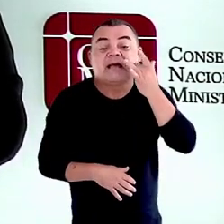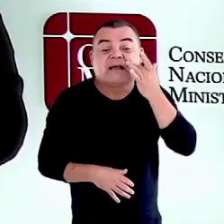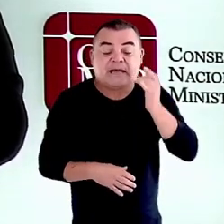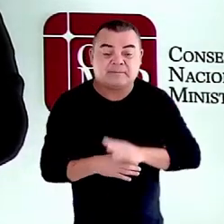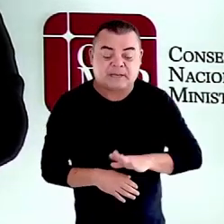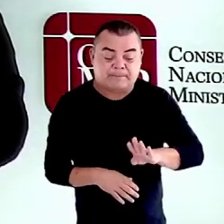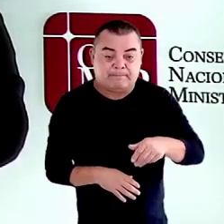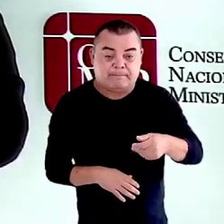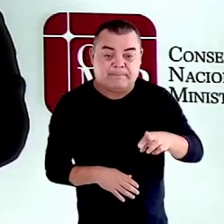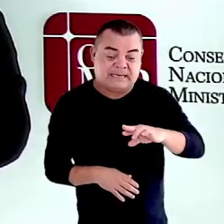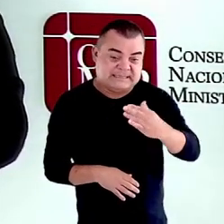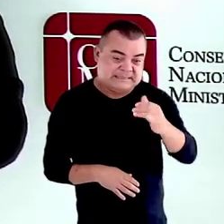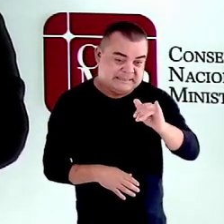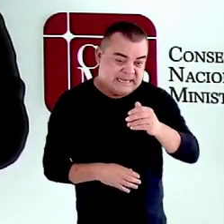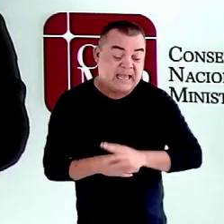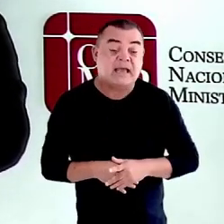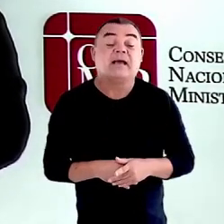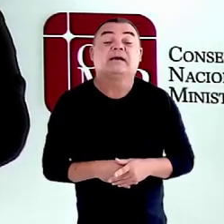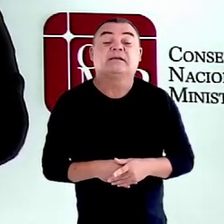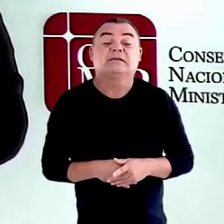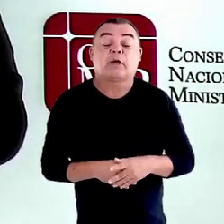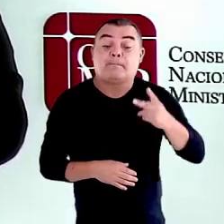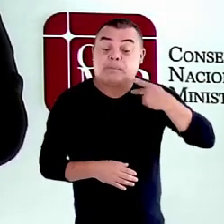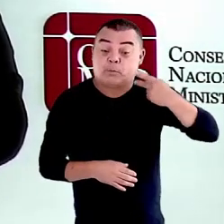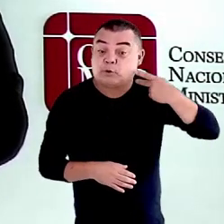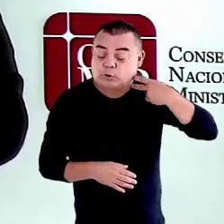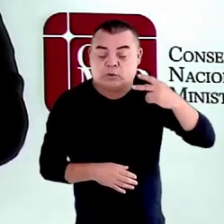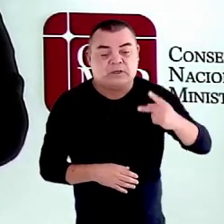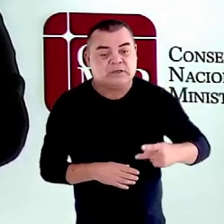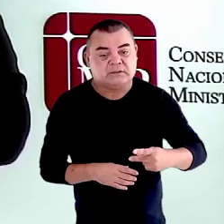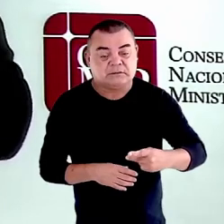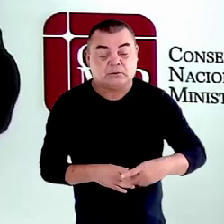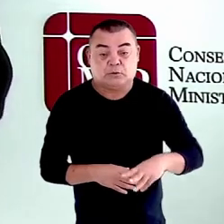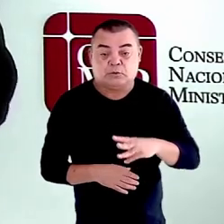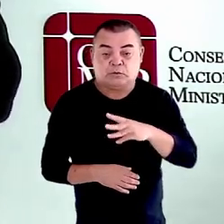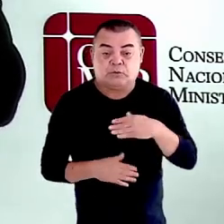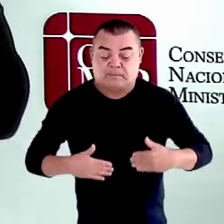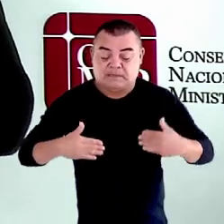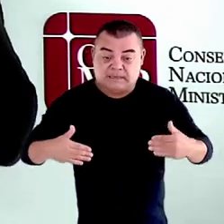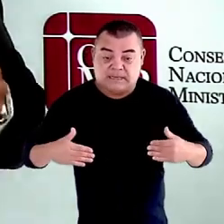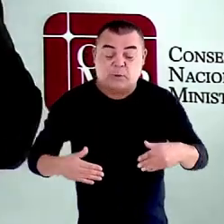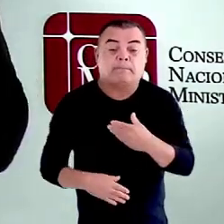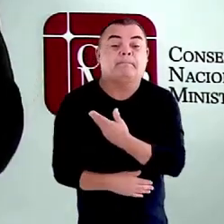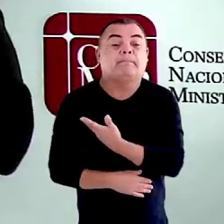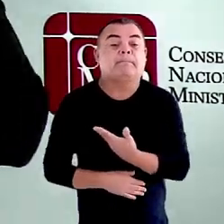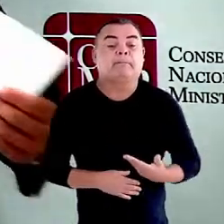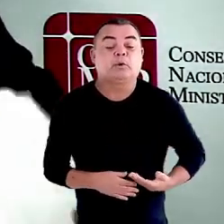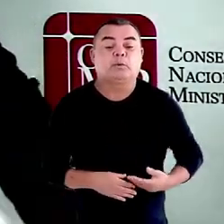Márcia Regina Ribeiro Teixeira, Promotora de Justiça do Ministério Público do Estado da Bahia.